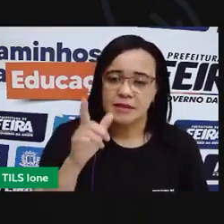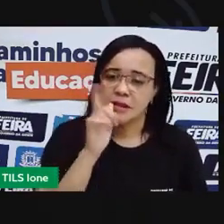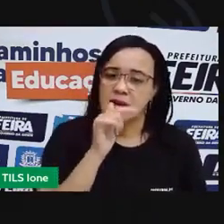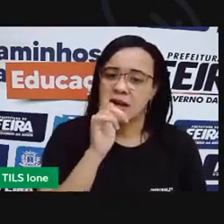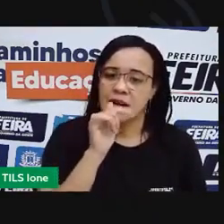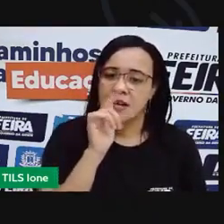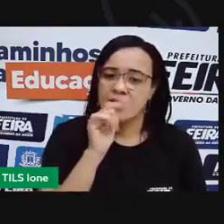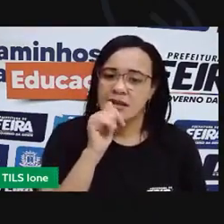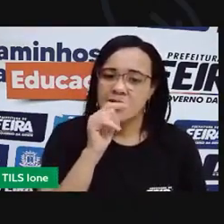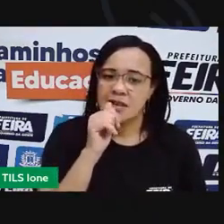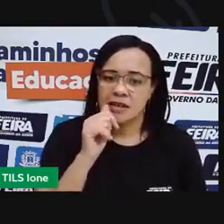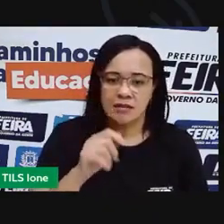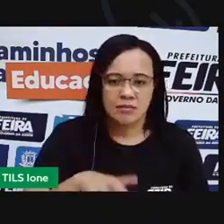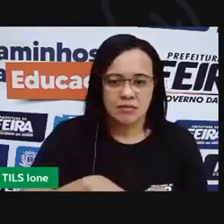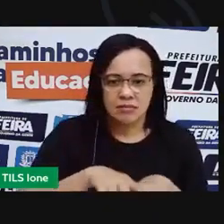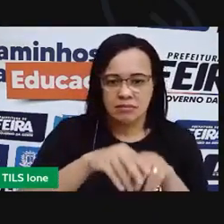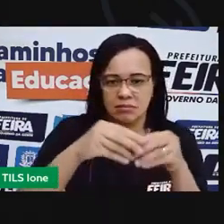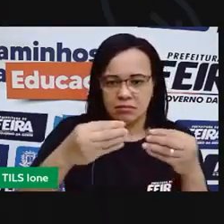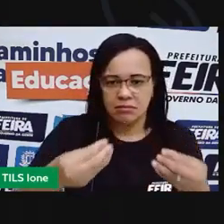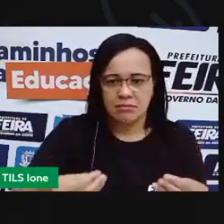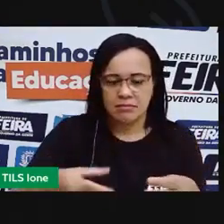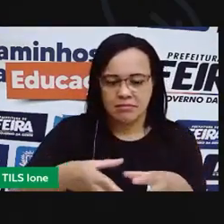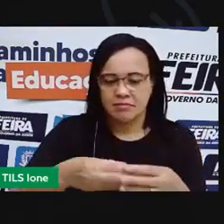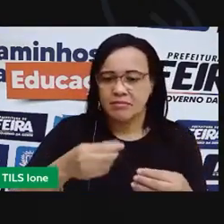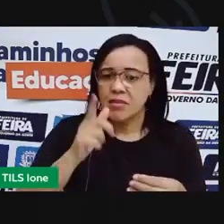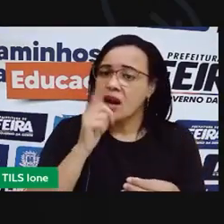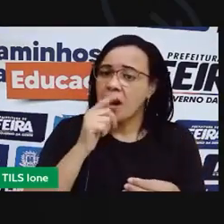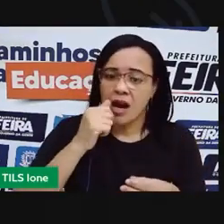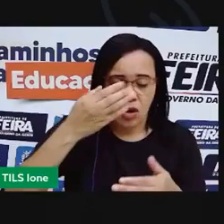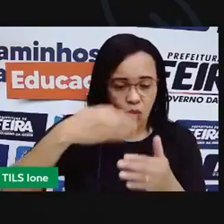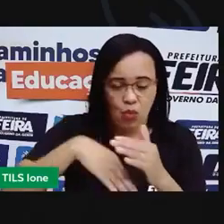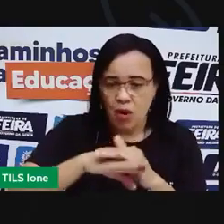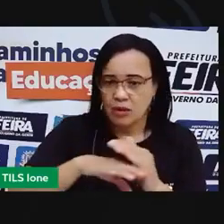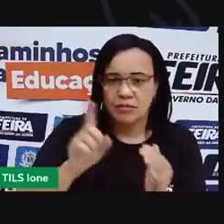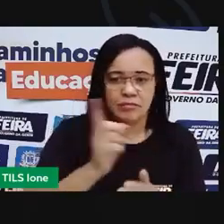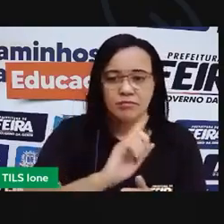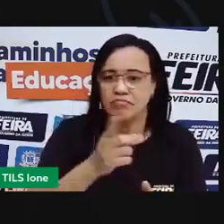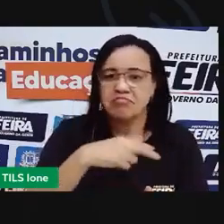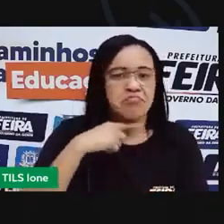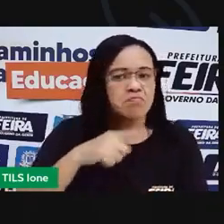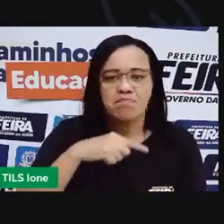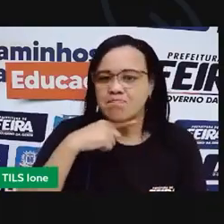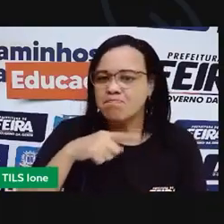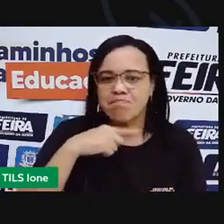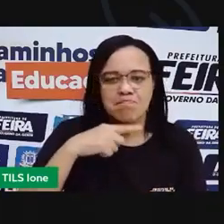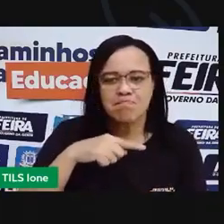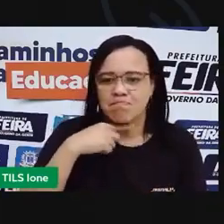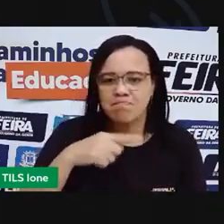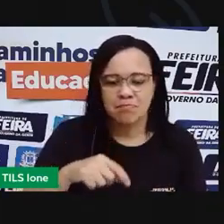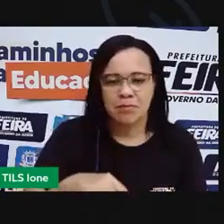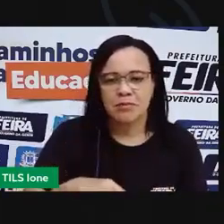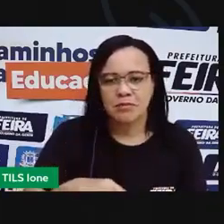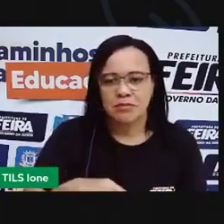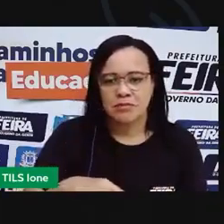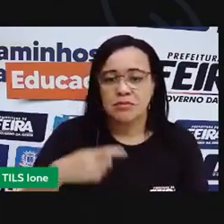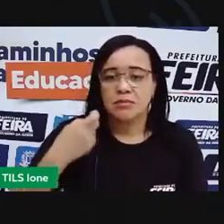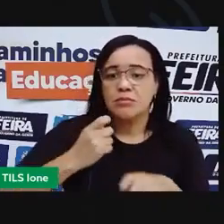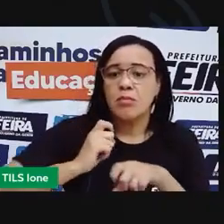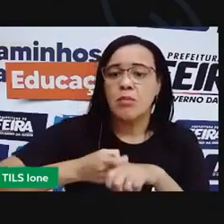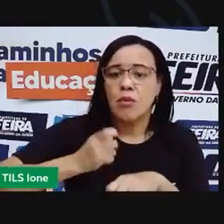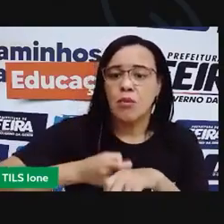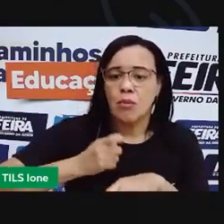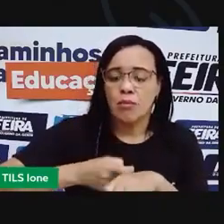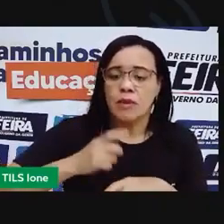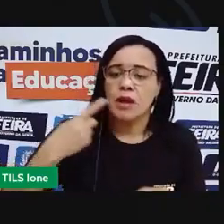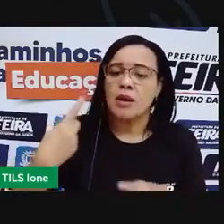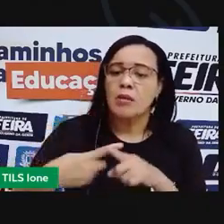ele não vai deixar passar a unidade tá? Ele vai ser encarregado ele